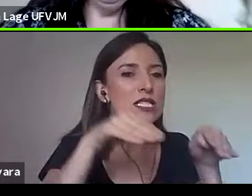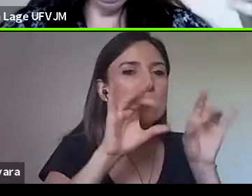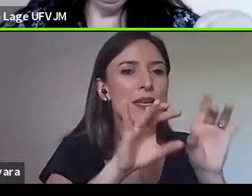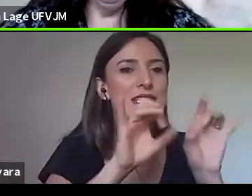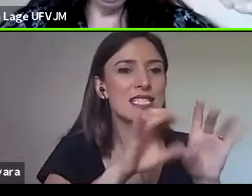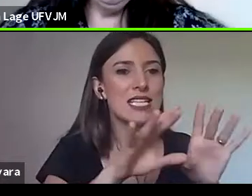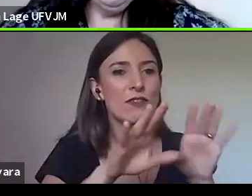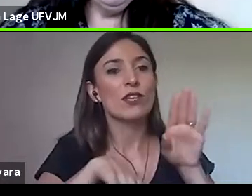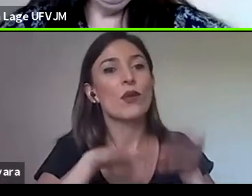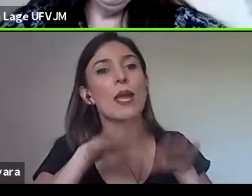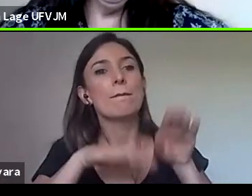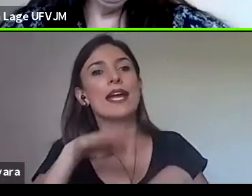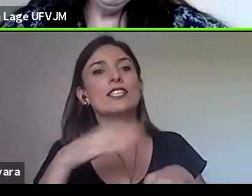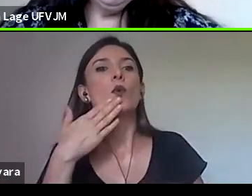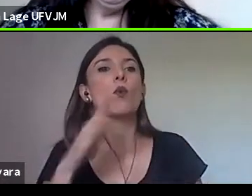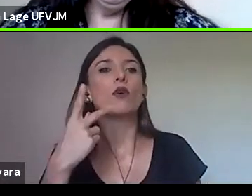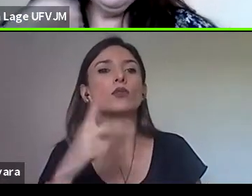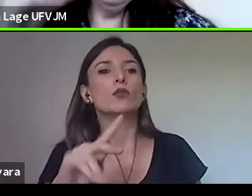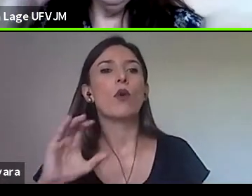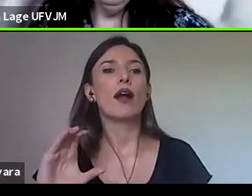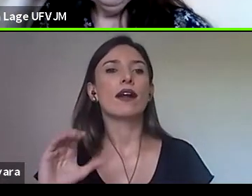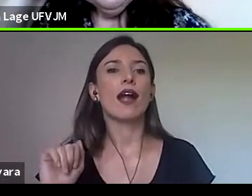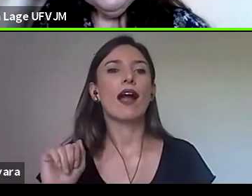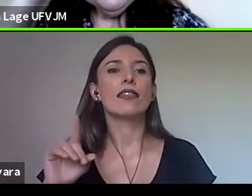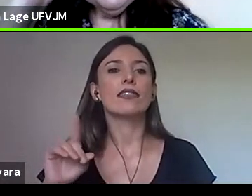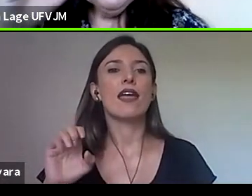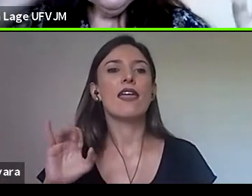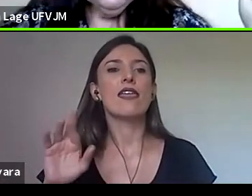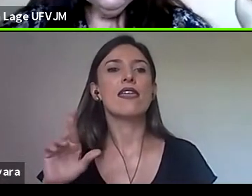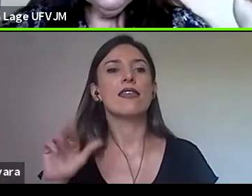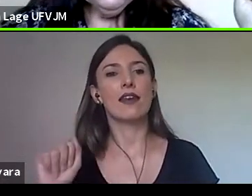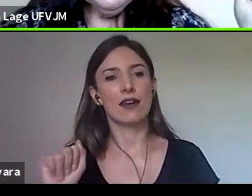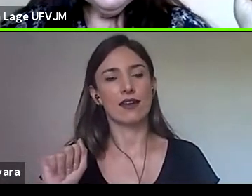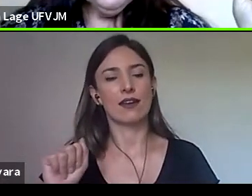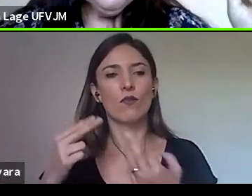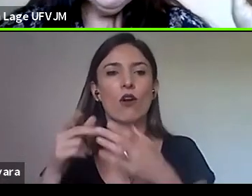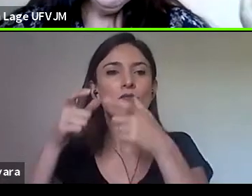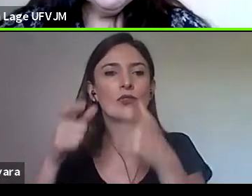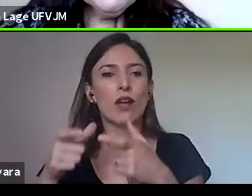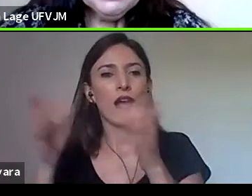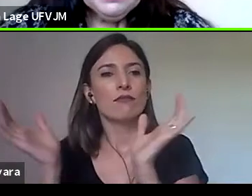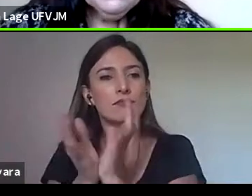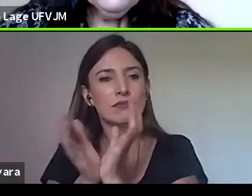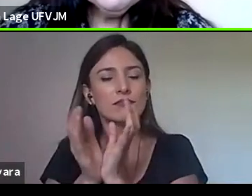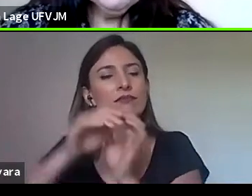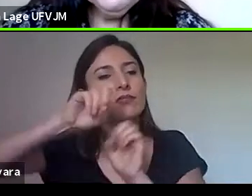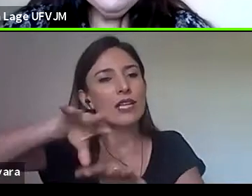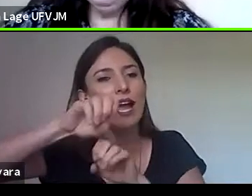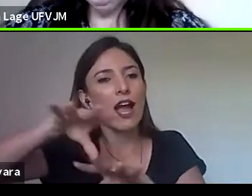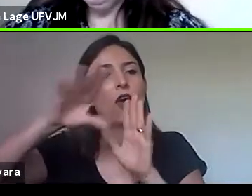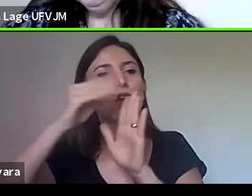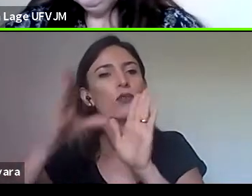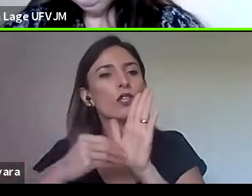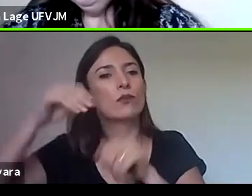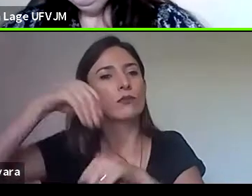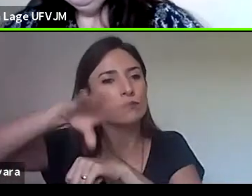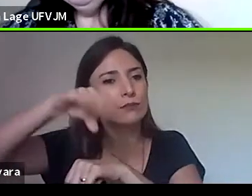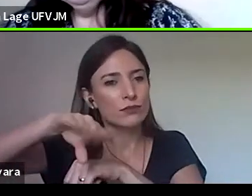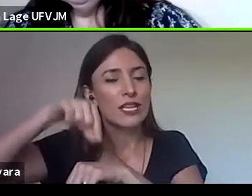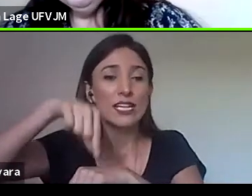cadeiras, né? Então, seria isso que seria ensinado nesse que nós podemos considerar com a secundária.